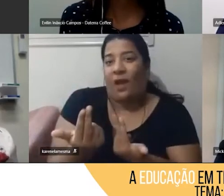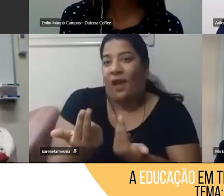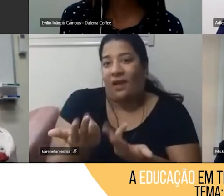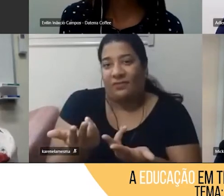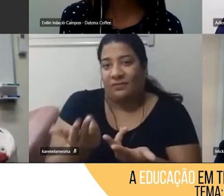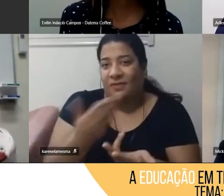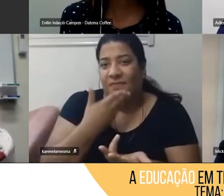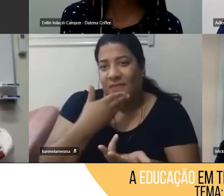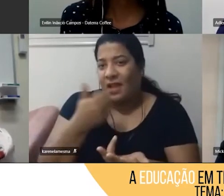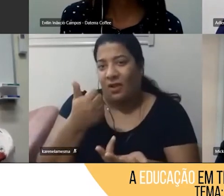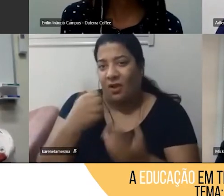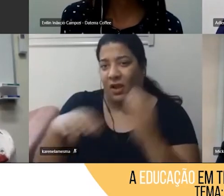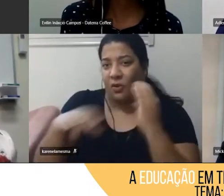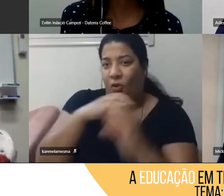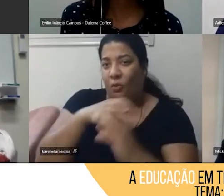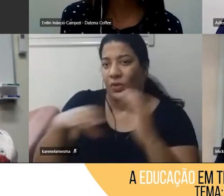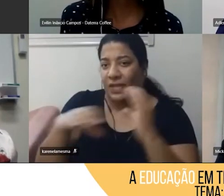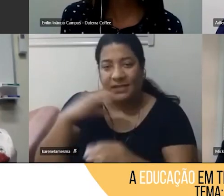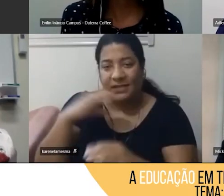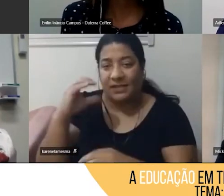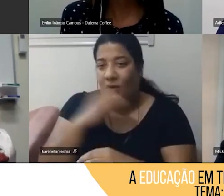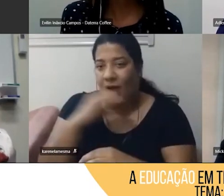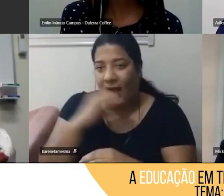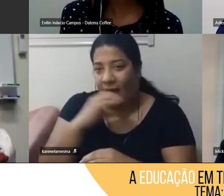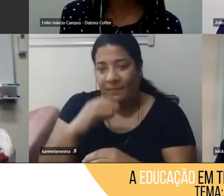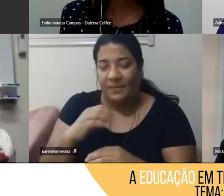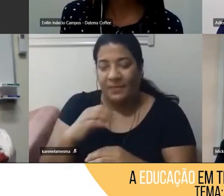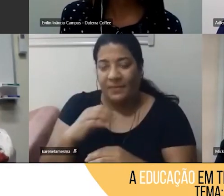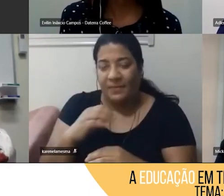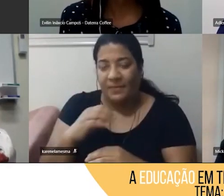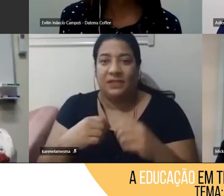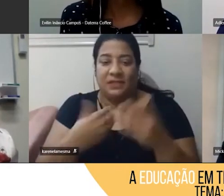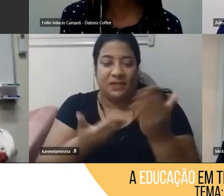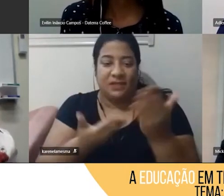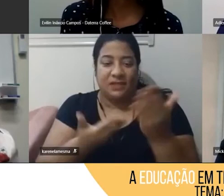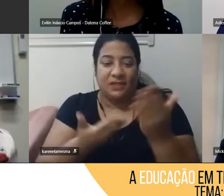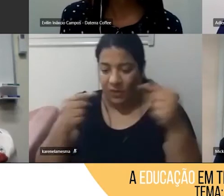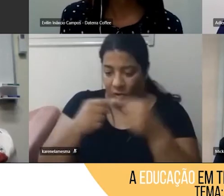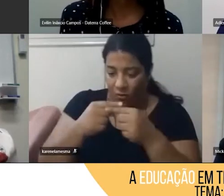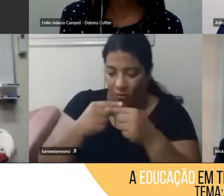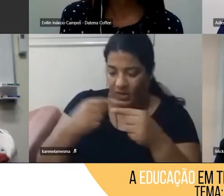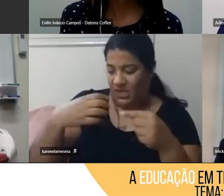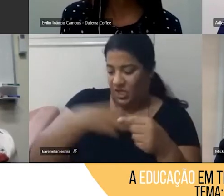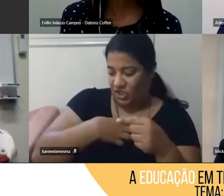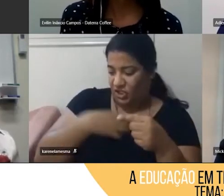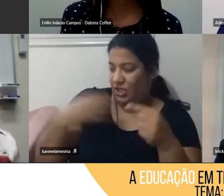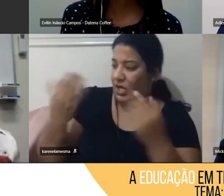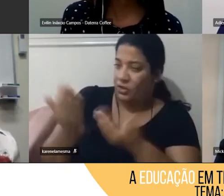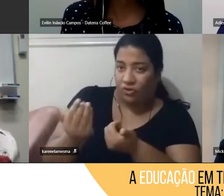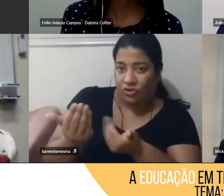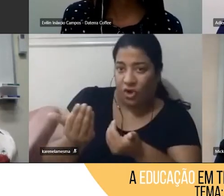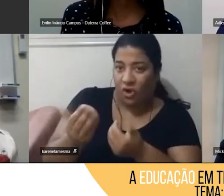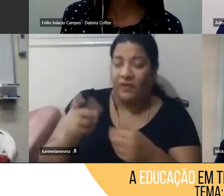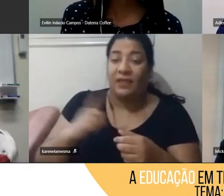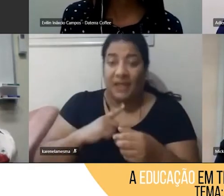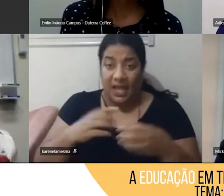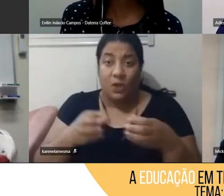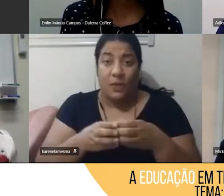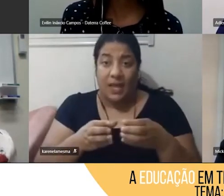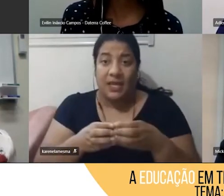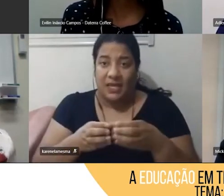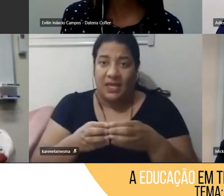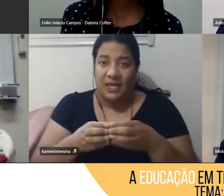com eles. Então, eu sempre tenho um time, o time da academia, tanto na formação de professores quanto na